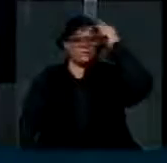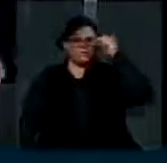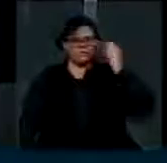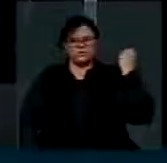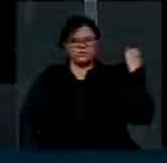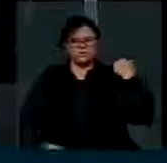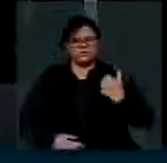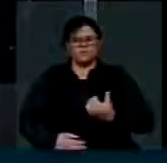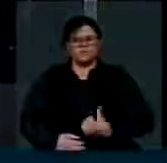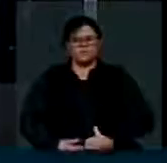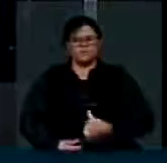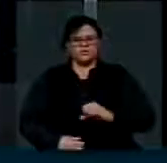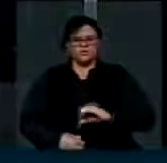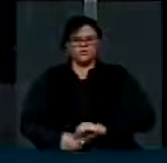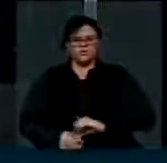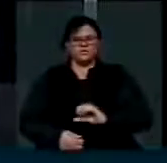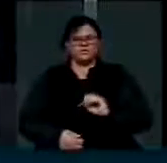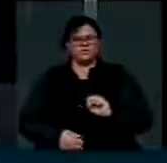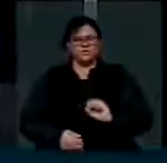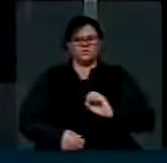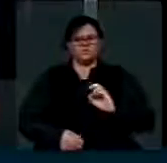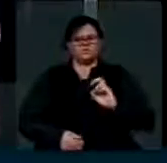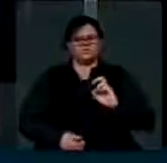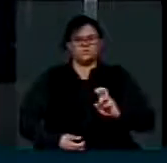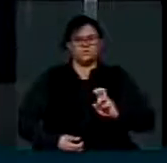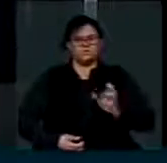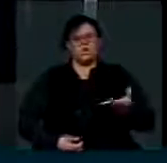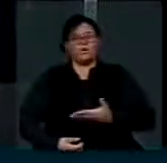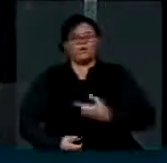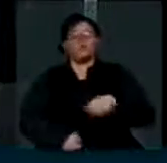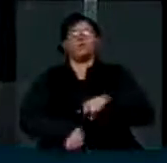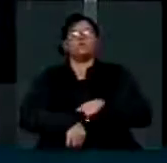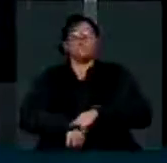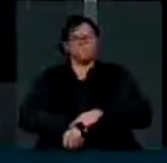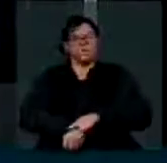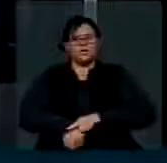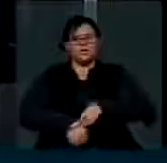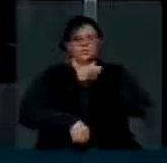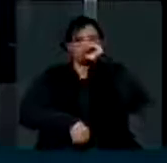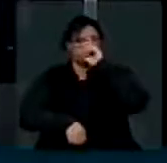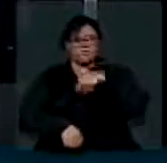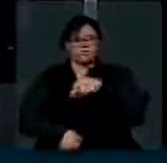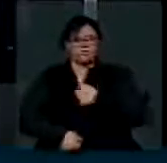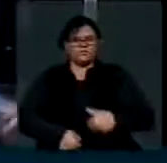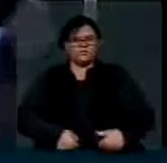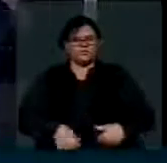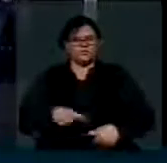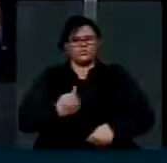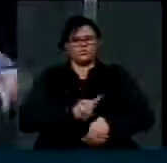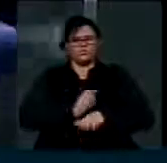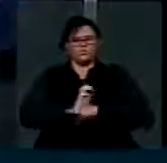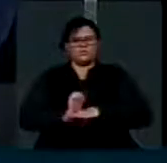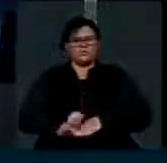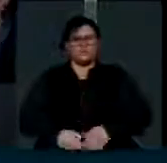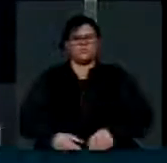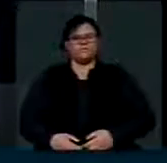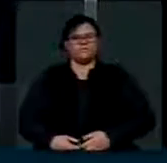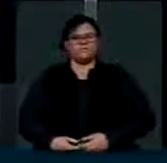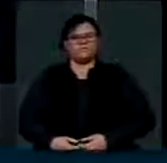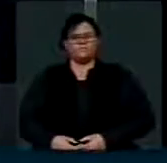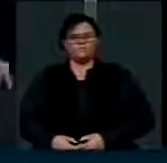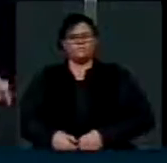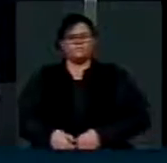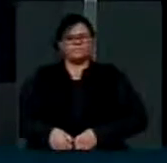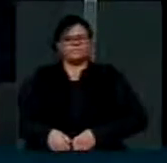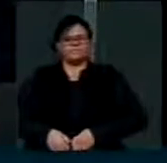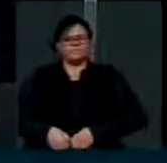1985 e que agora também governam e comandam o governo do nosso Estado. A mesma falta de planejamento